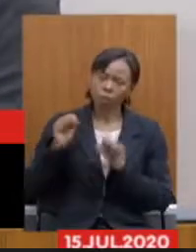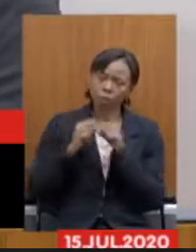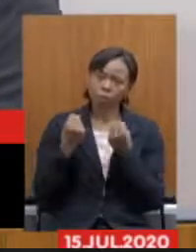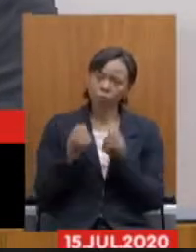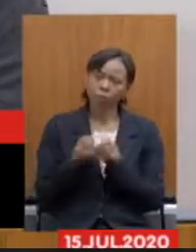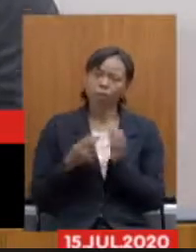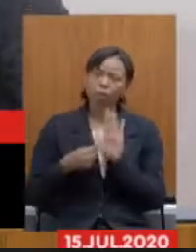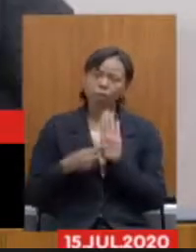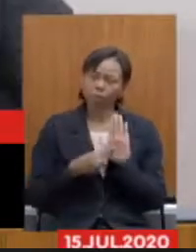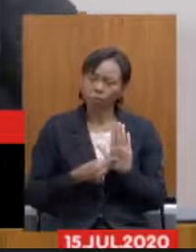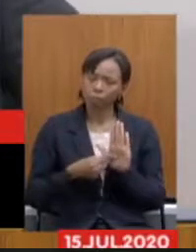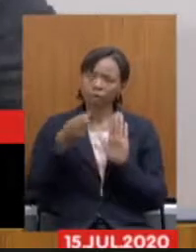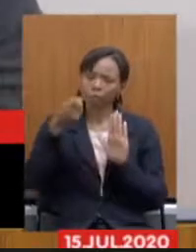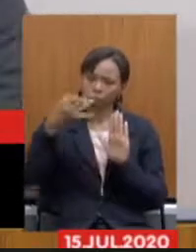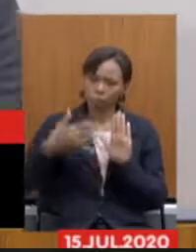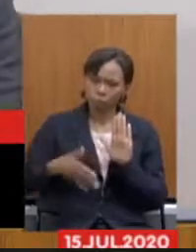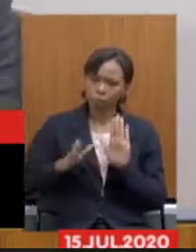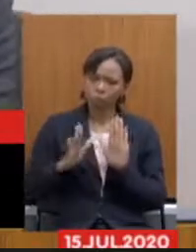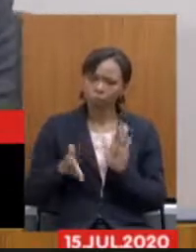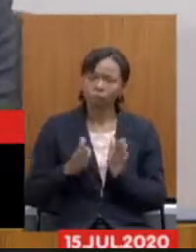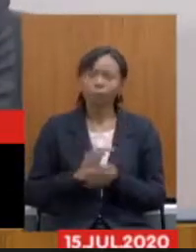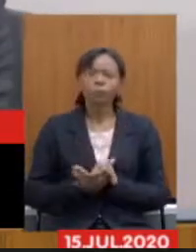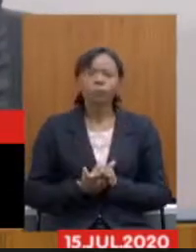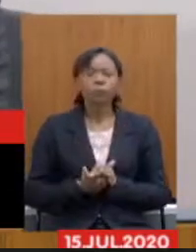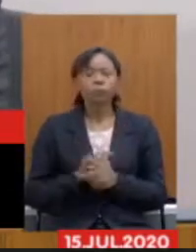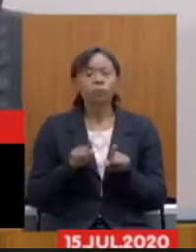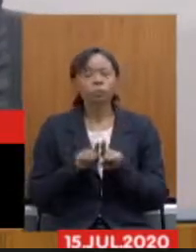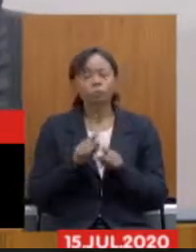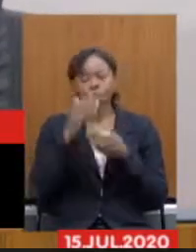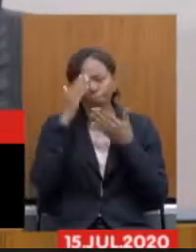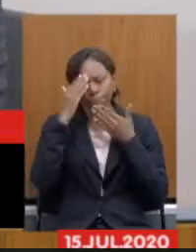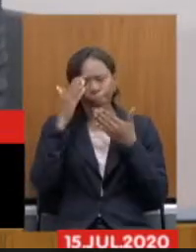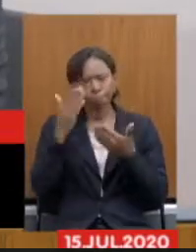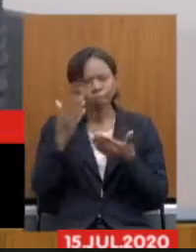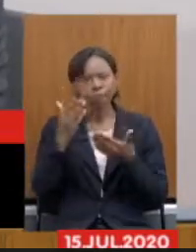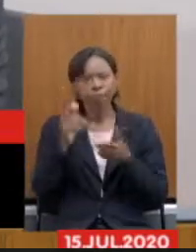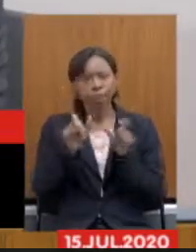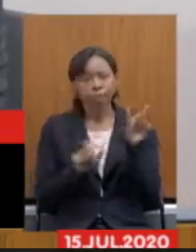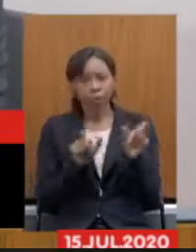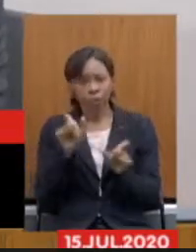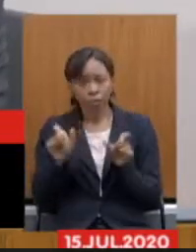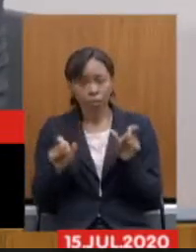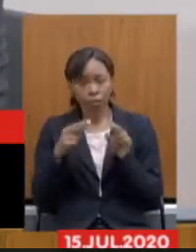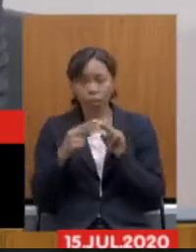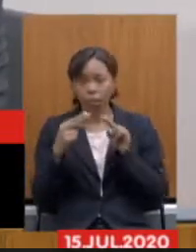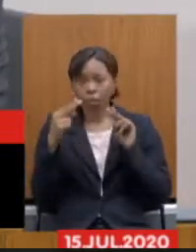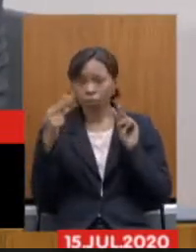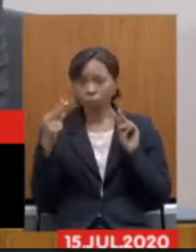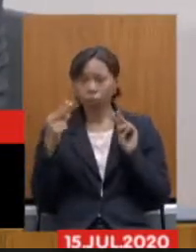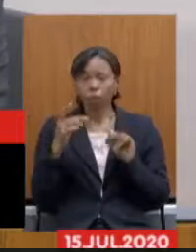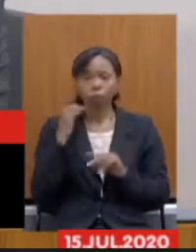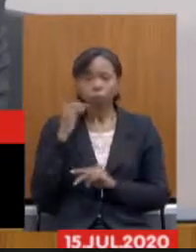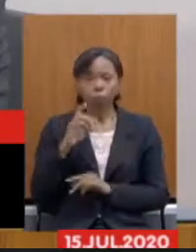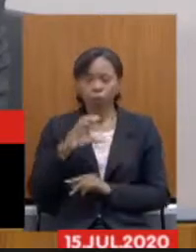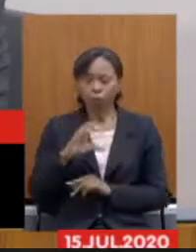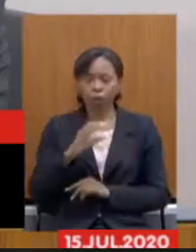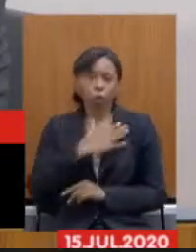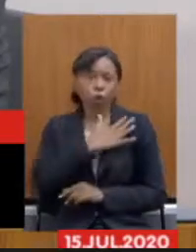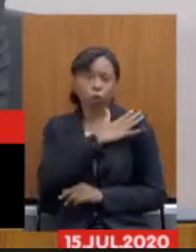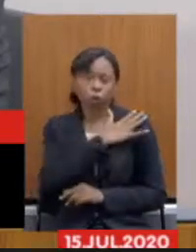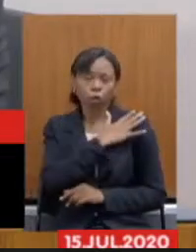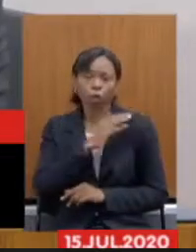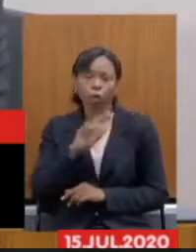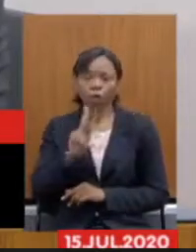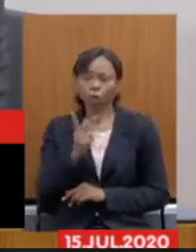que acaba de proferir gostaria de agradecer também as presenças remotas do deputado coronel Henrique